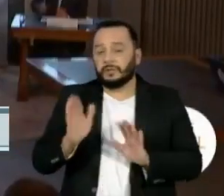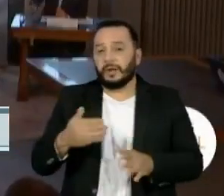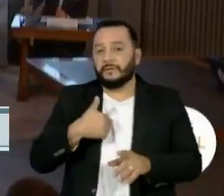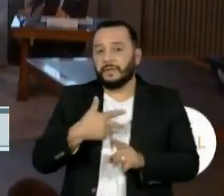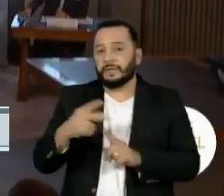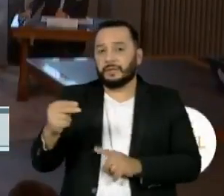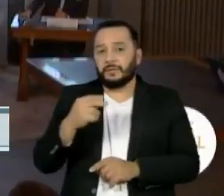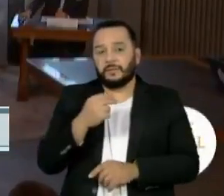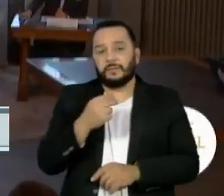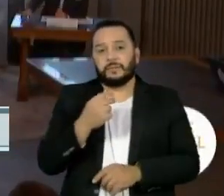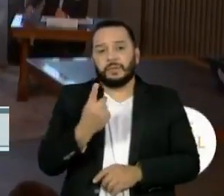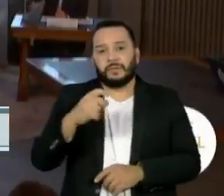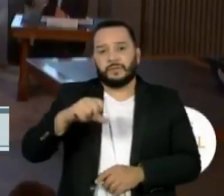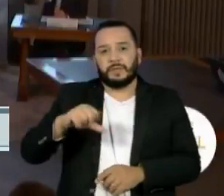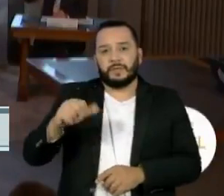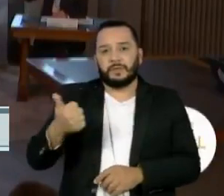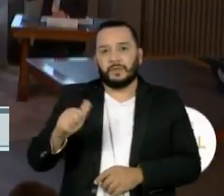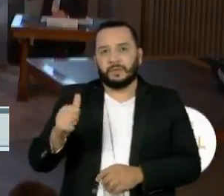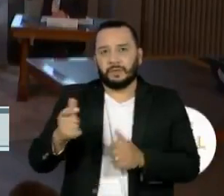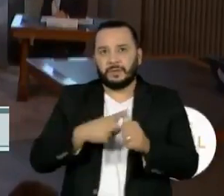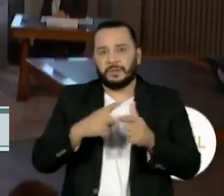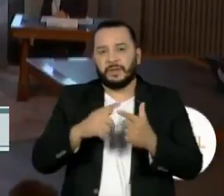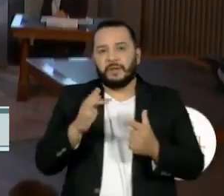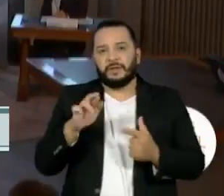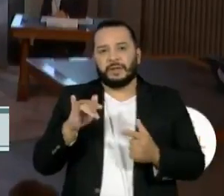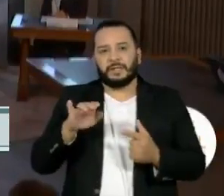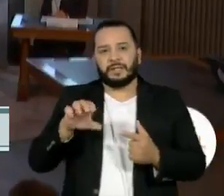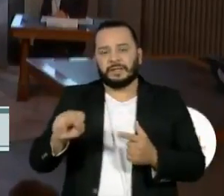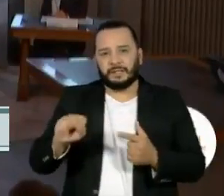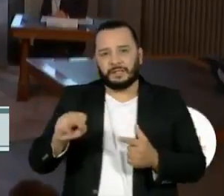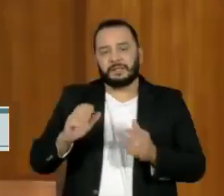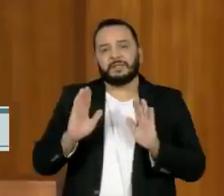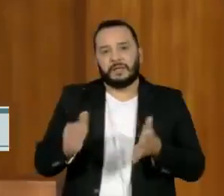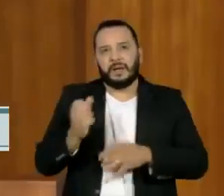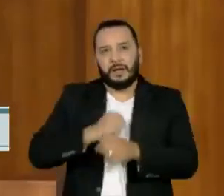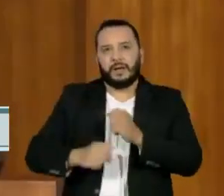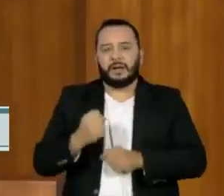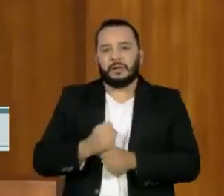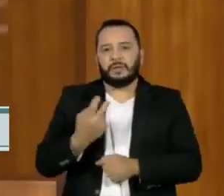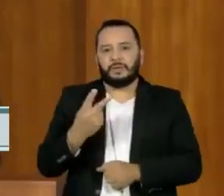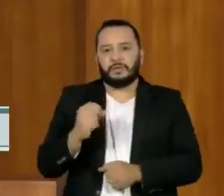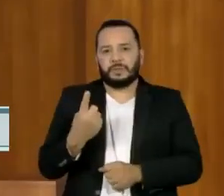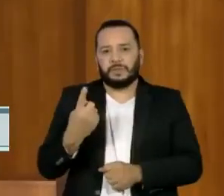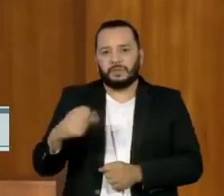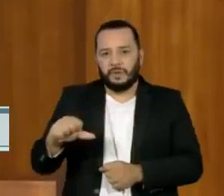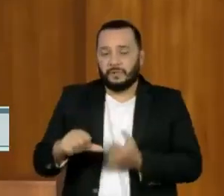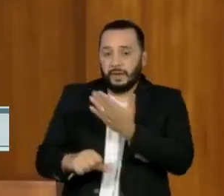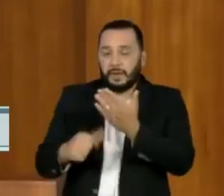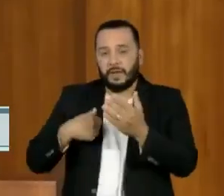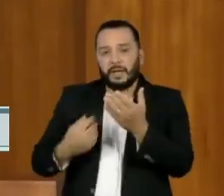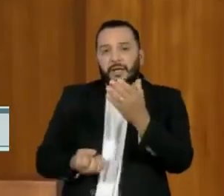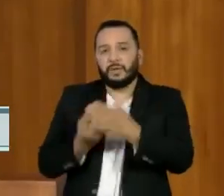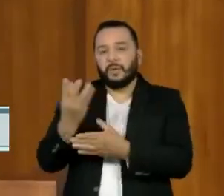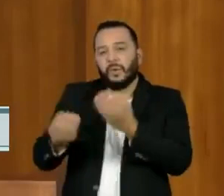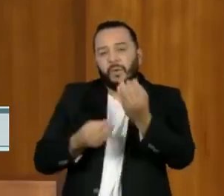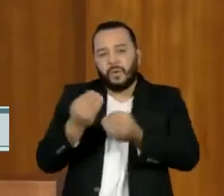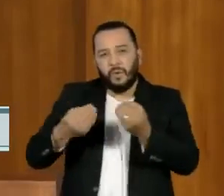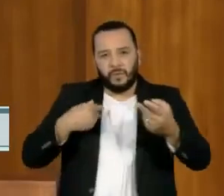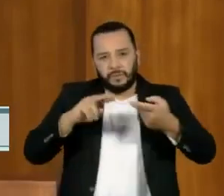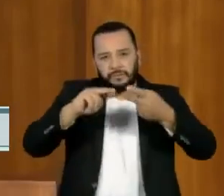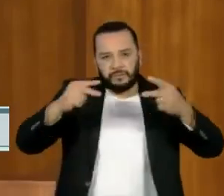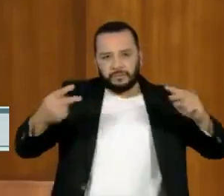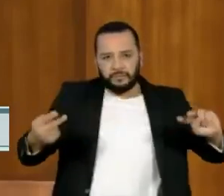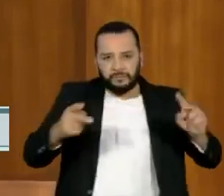em 1911, e Frances Arnold, em 2019. Co-inventora do método de edição genética